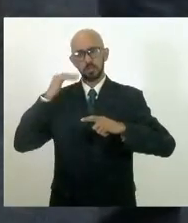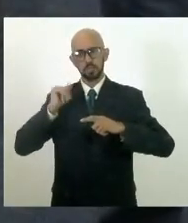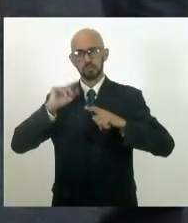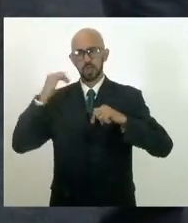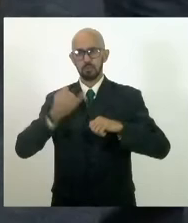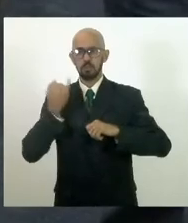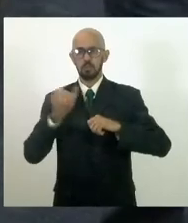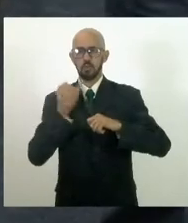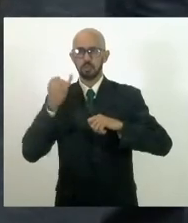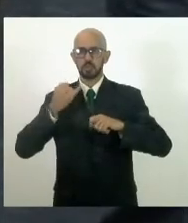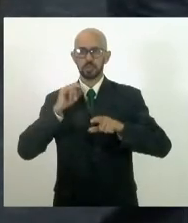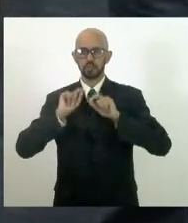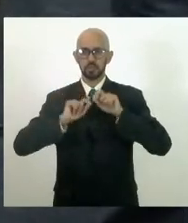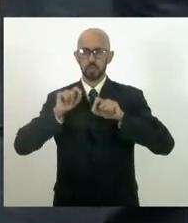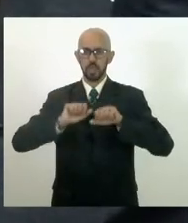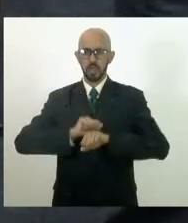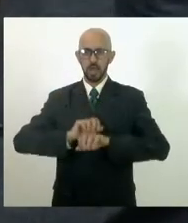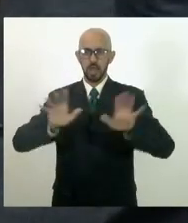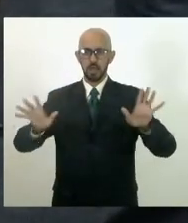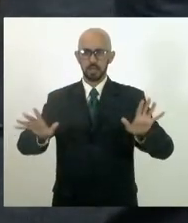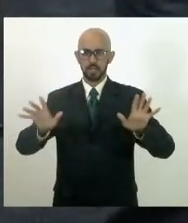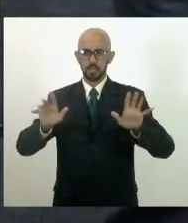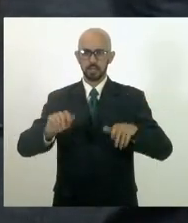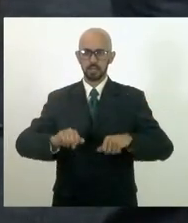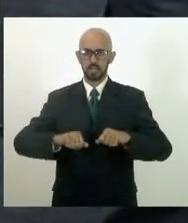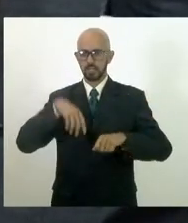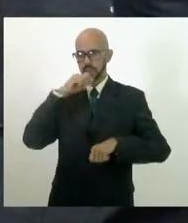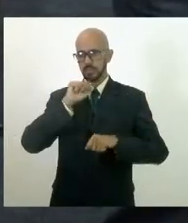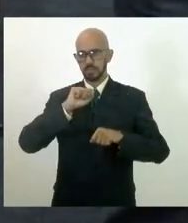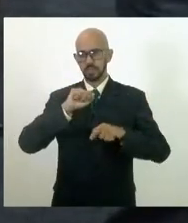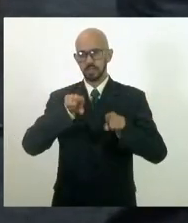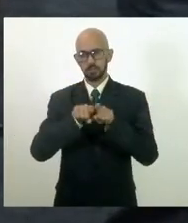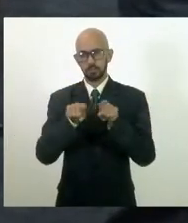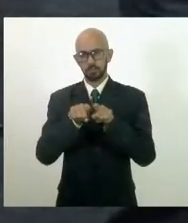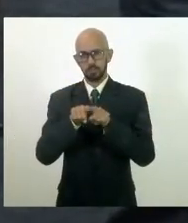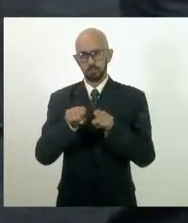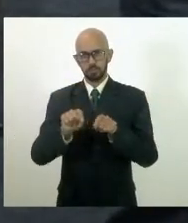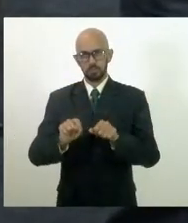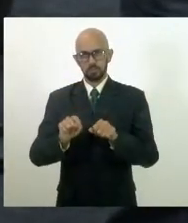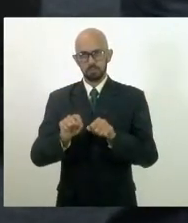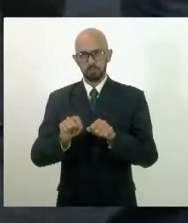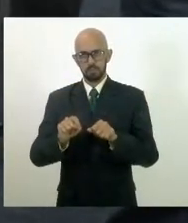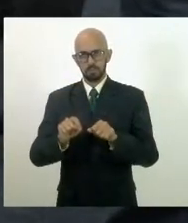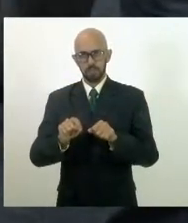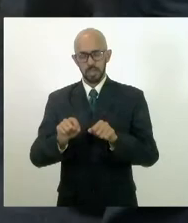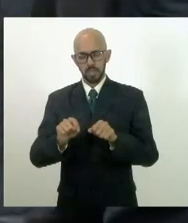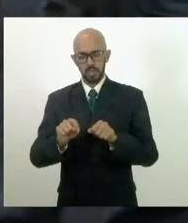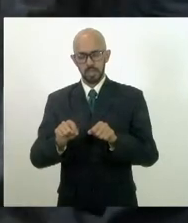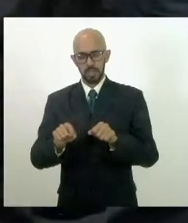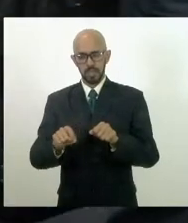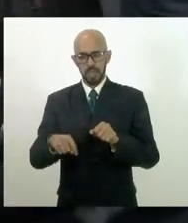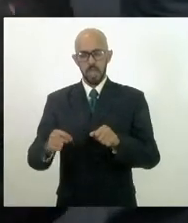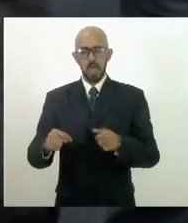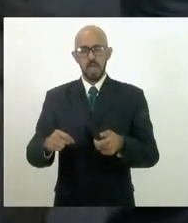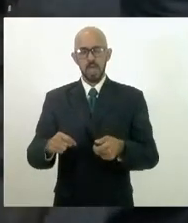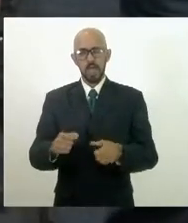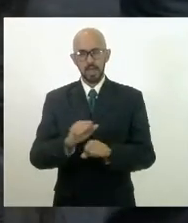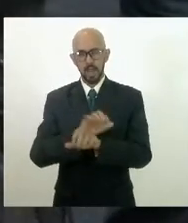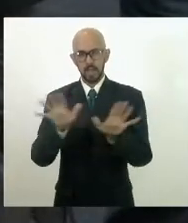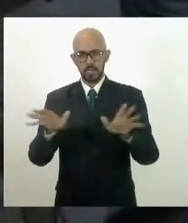a transparência e a isenção também do próprio governo em definir a distribuição desses recursos.